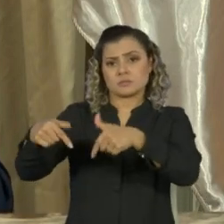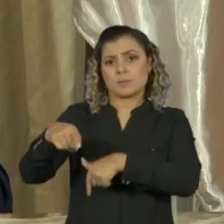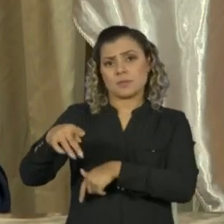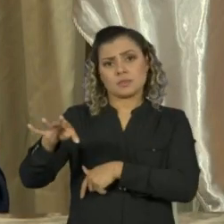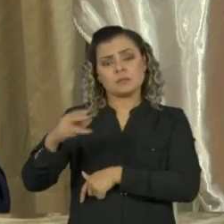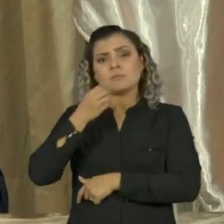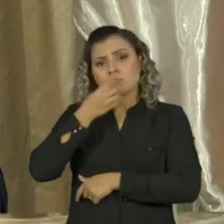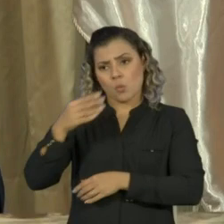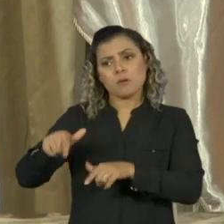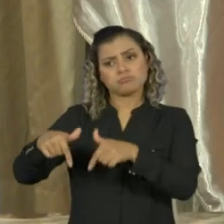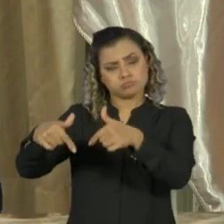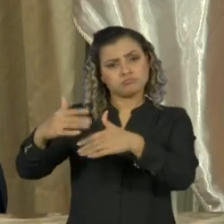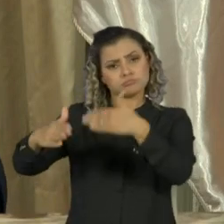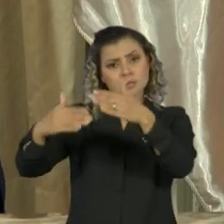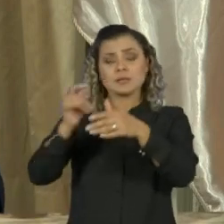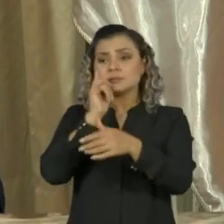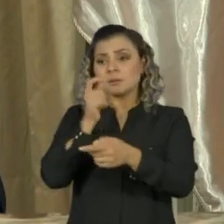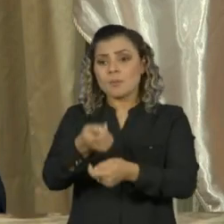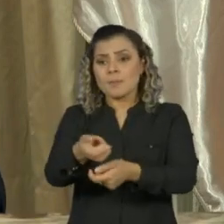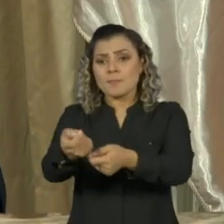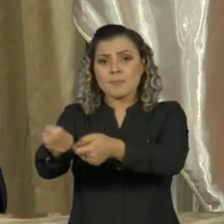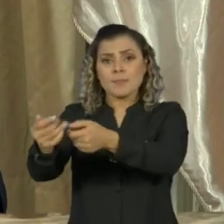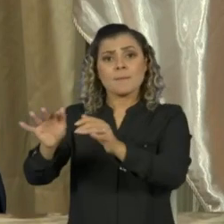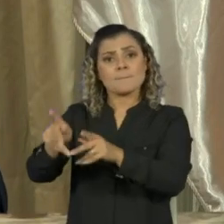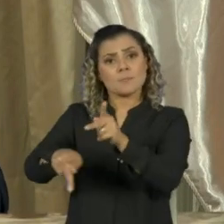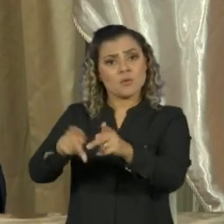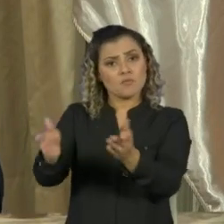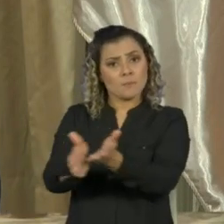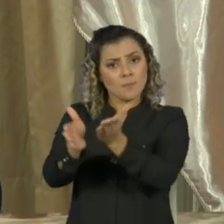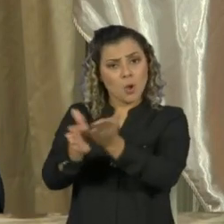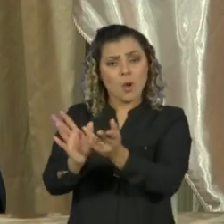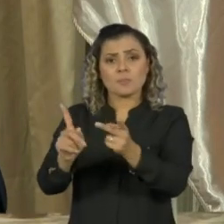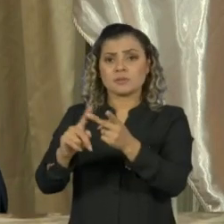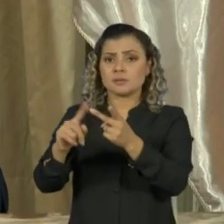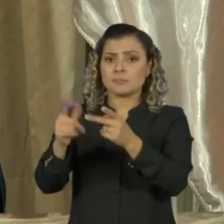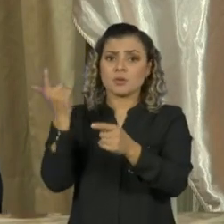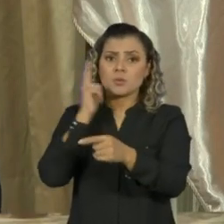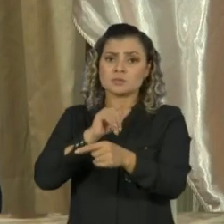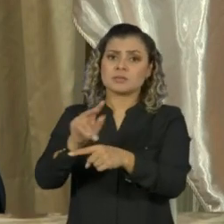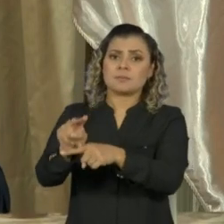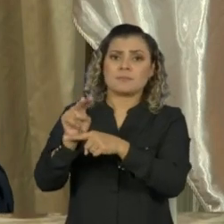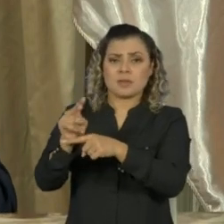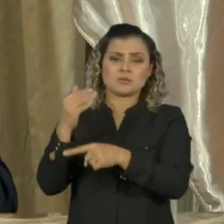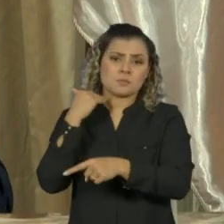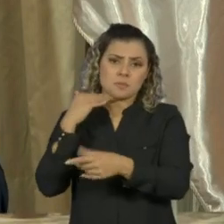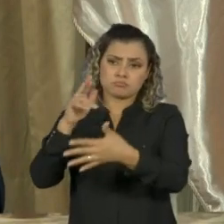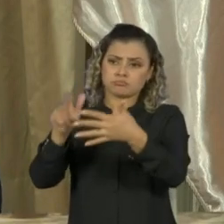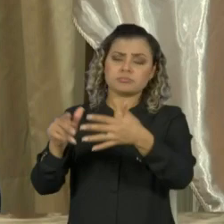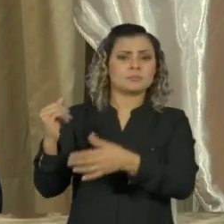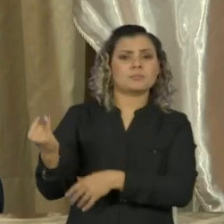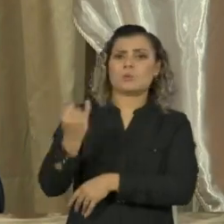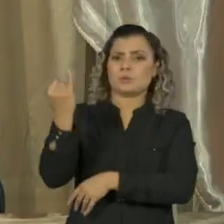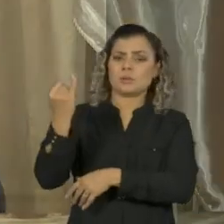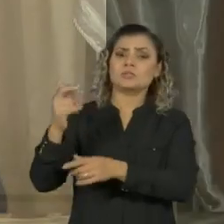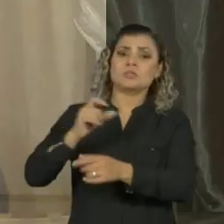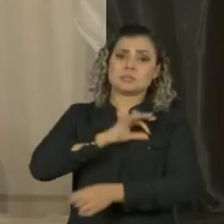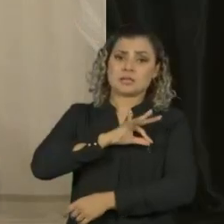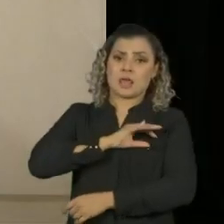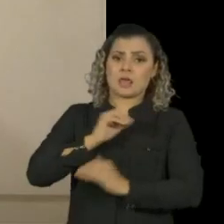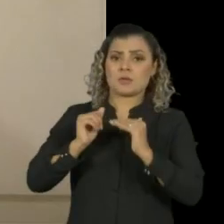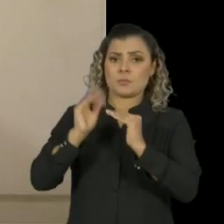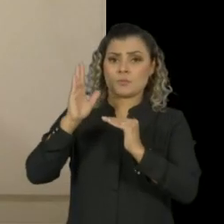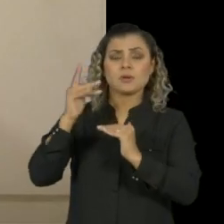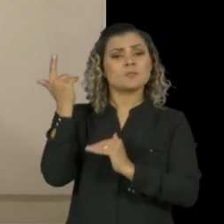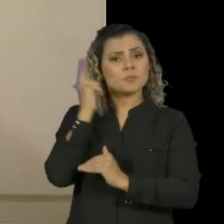distribuição de renda para o pobre é importante, o acesso ao crédito nos bancos é importante, o aumento do salário mínimo